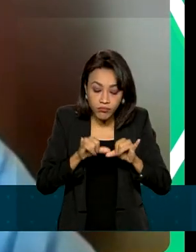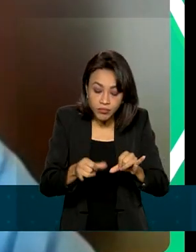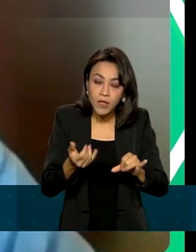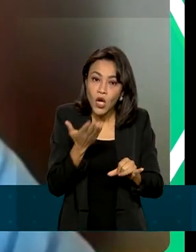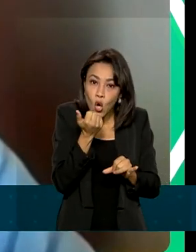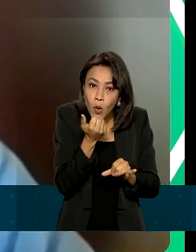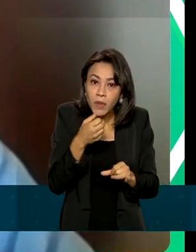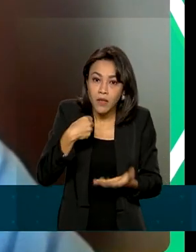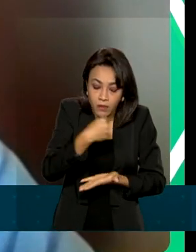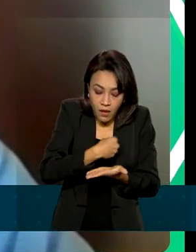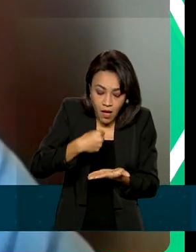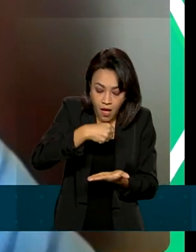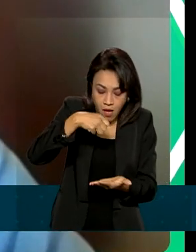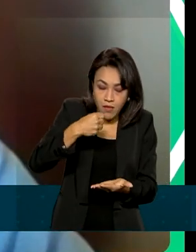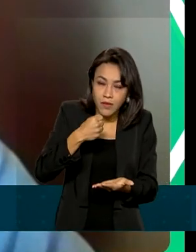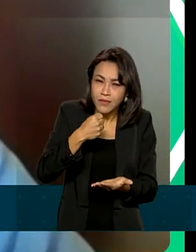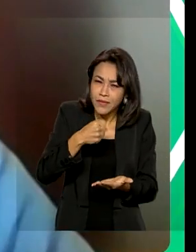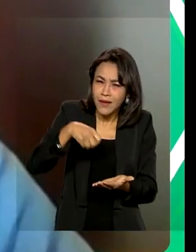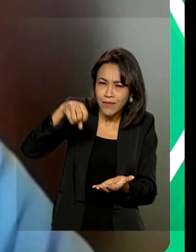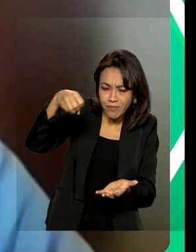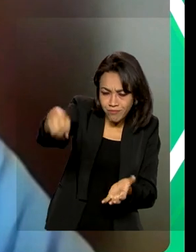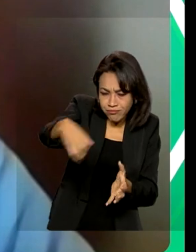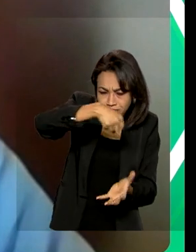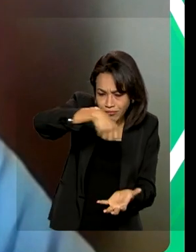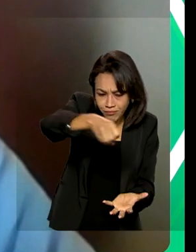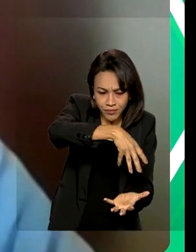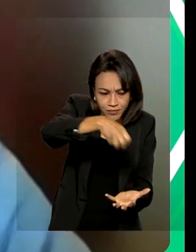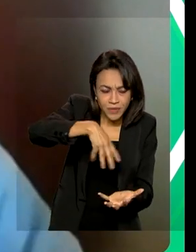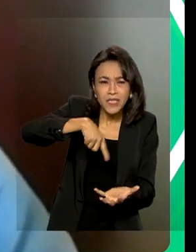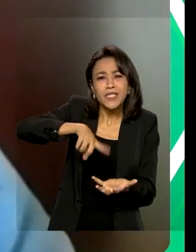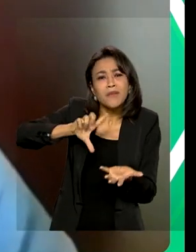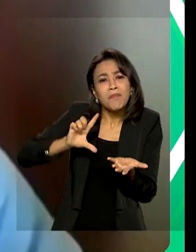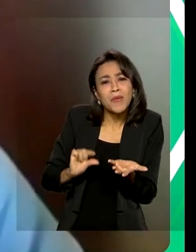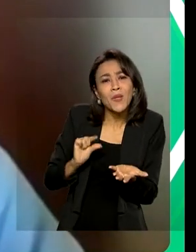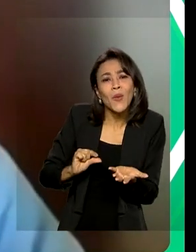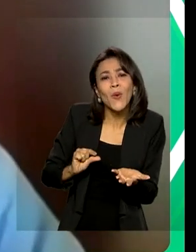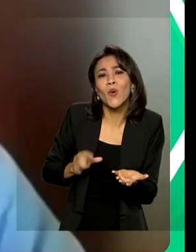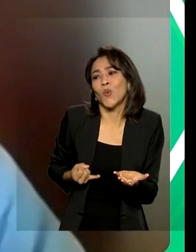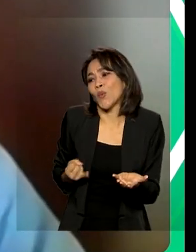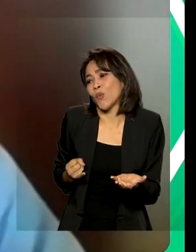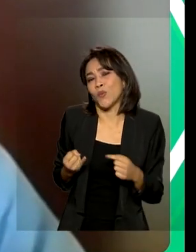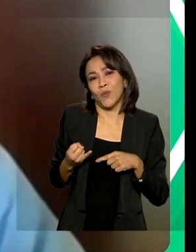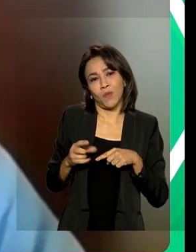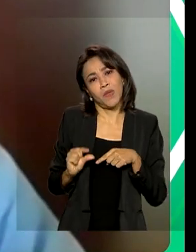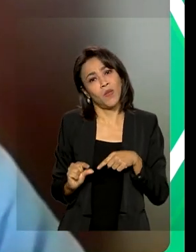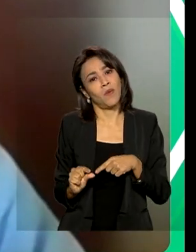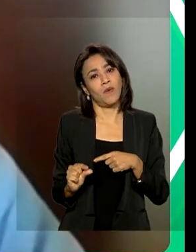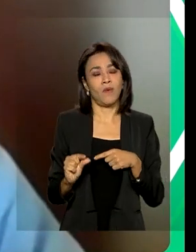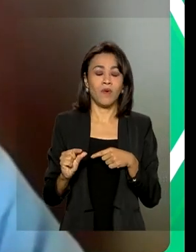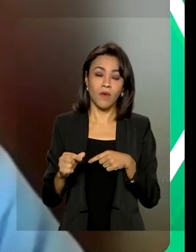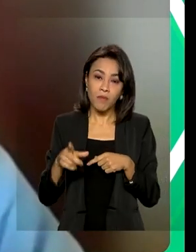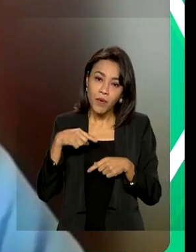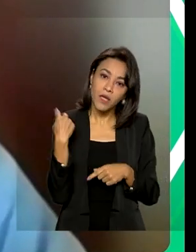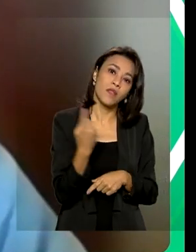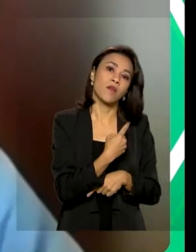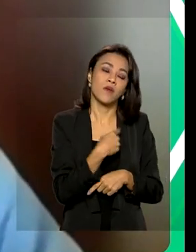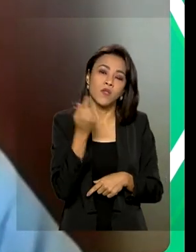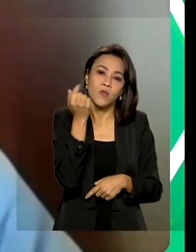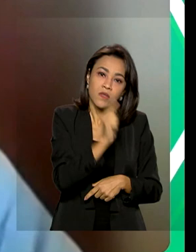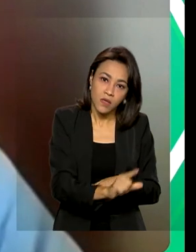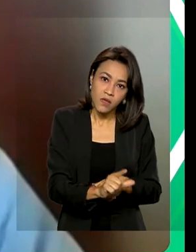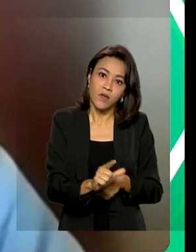um, obtenha o menor lucro possível para a gente poder dar uma satisfação